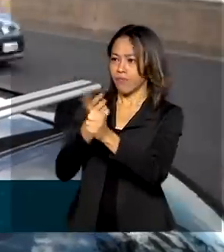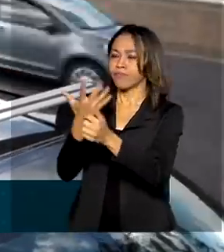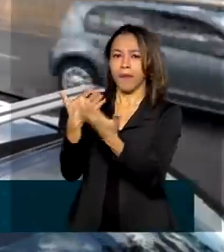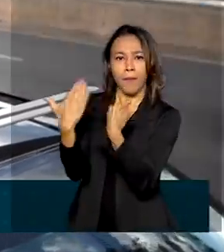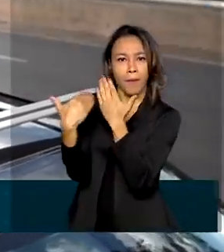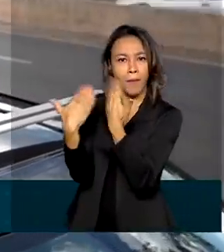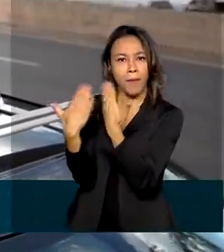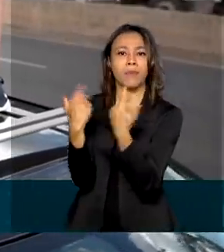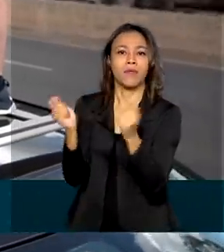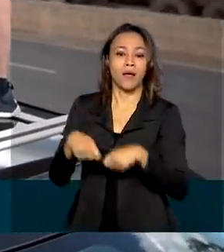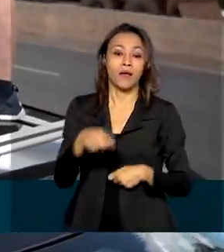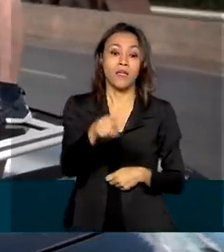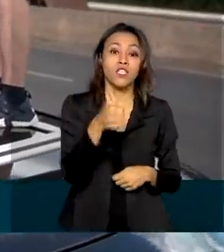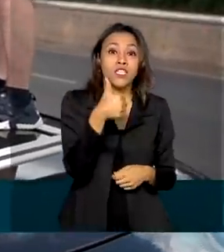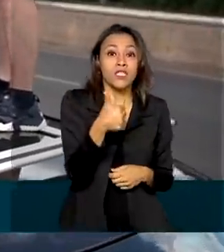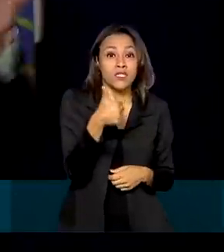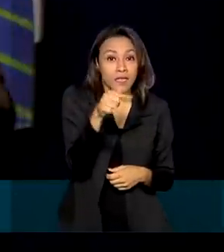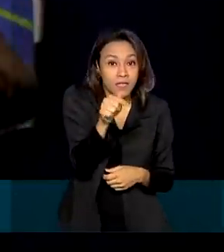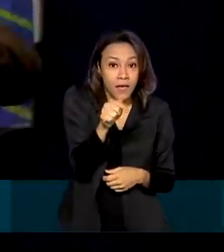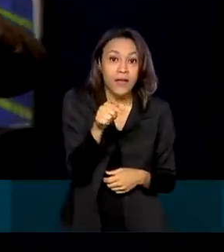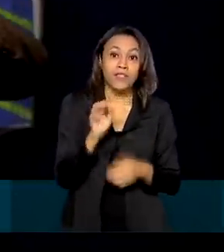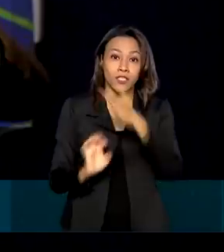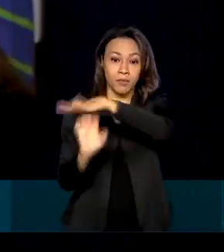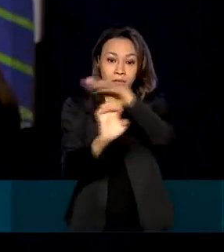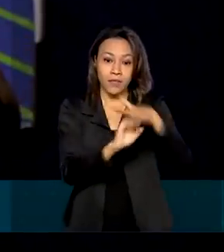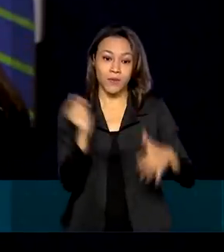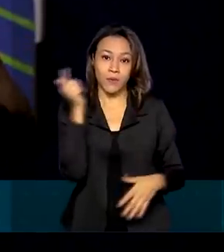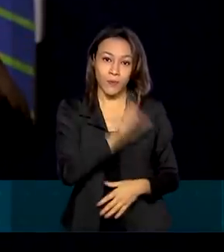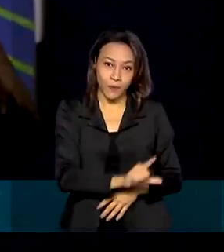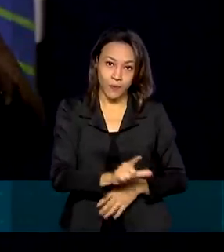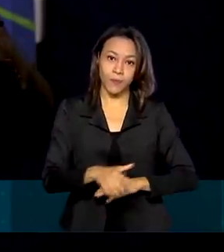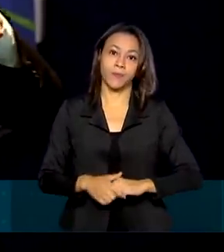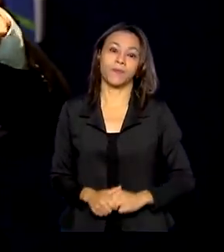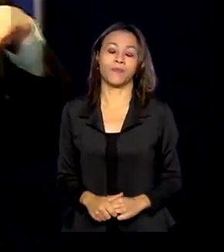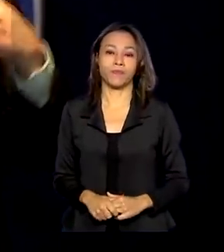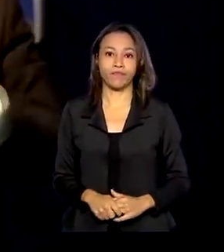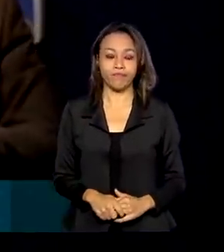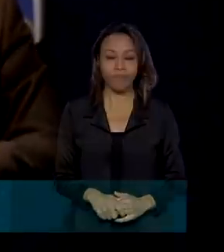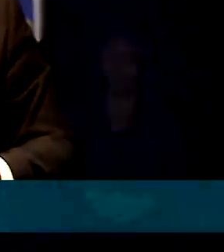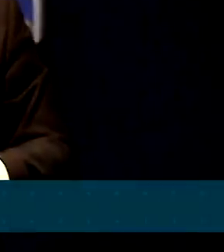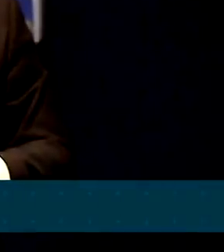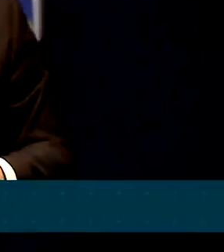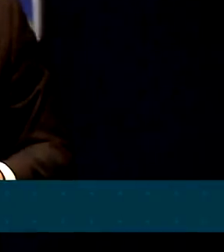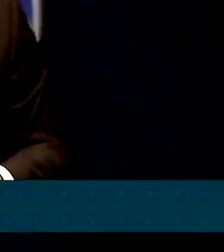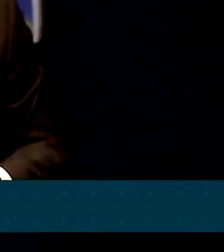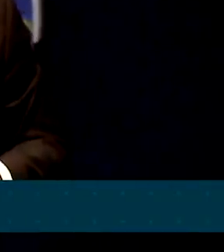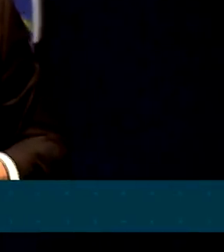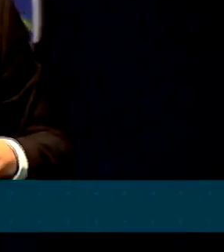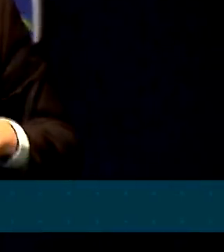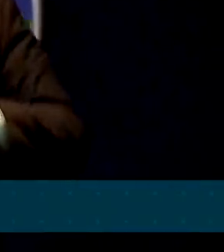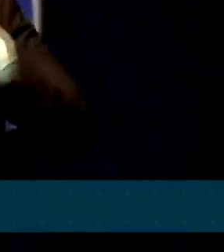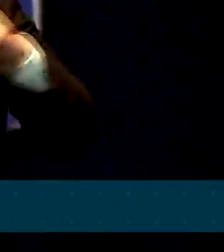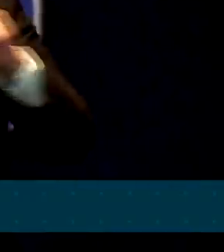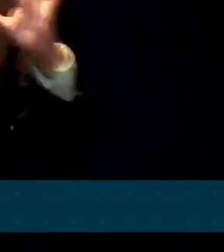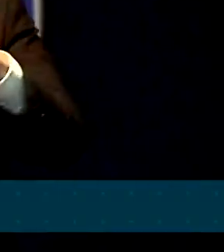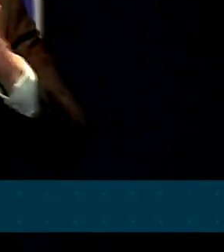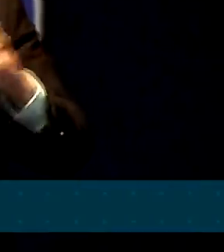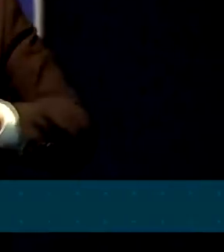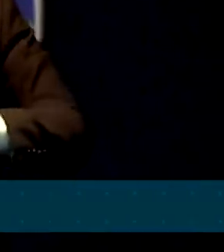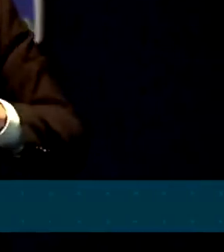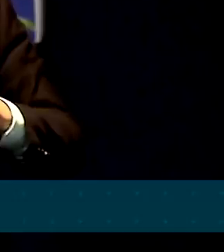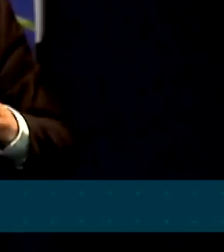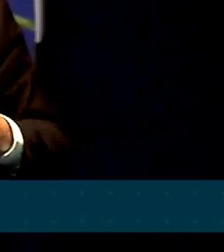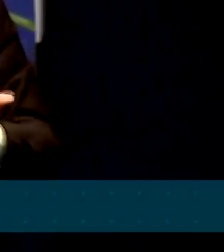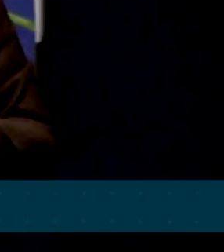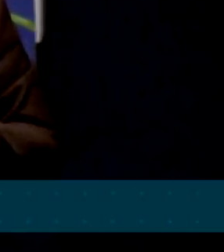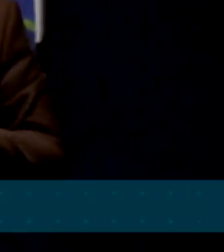por 17 empresas e órgãos do governo. Você coloca um sistema desse na ambulância, ele está conectado, via internet, está conectado ao mundo. Está